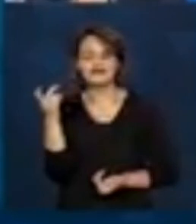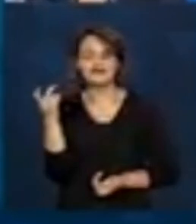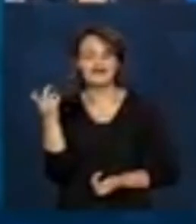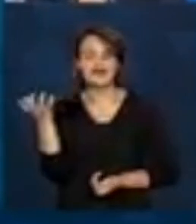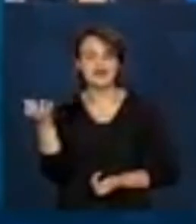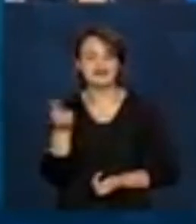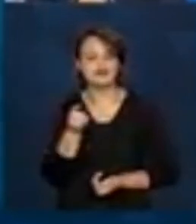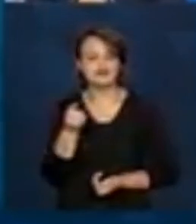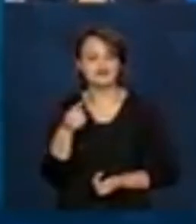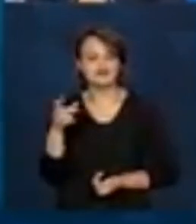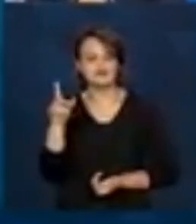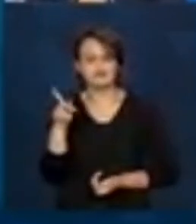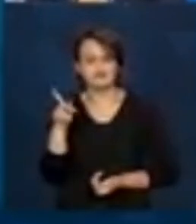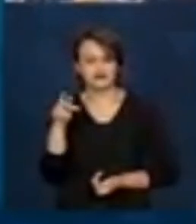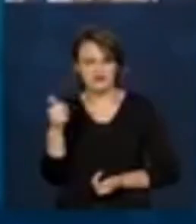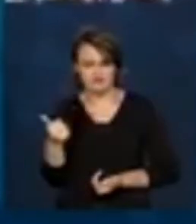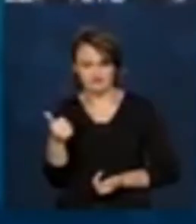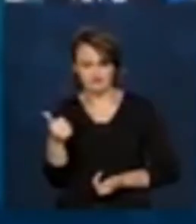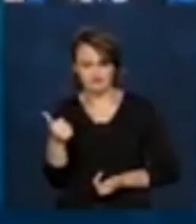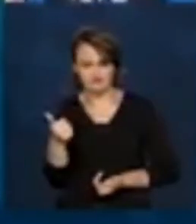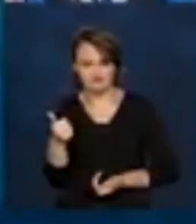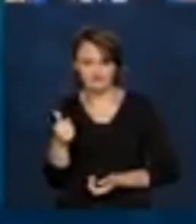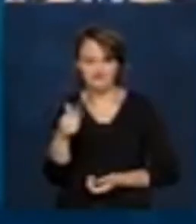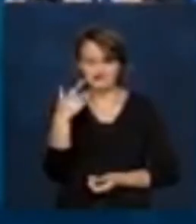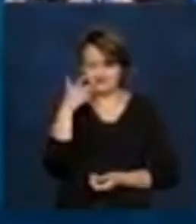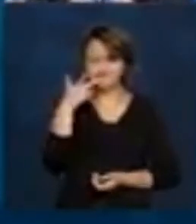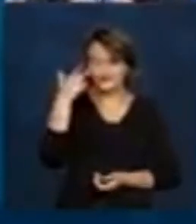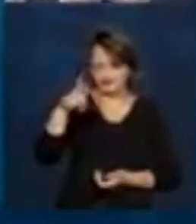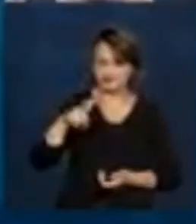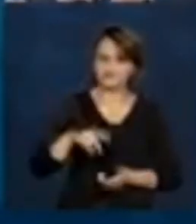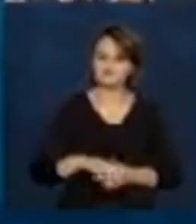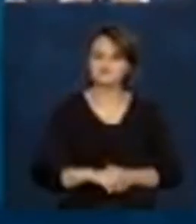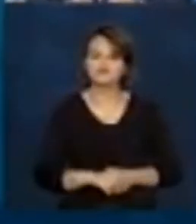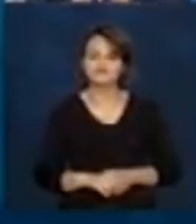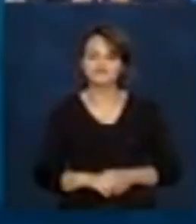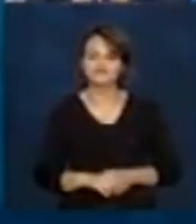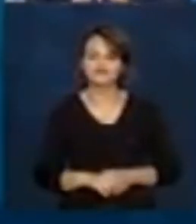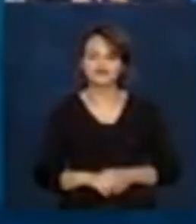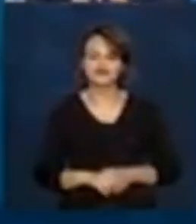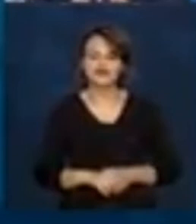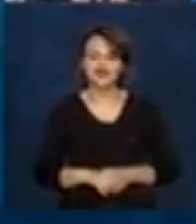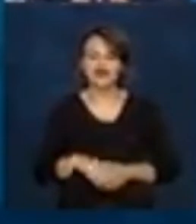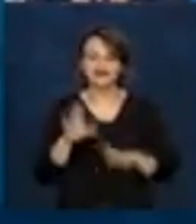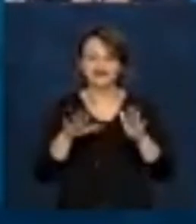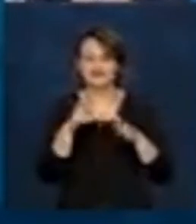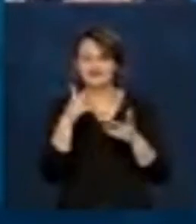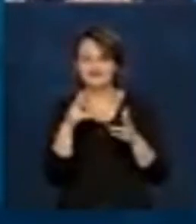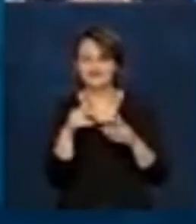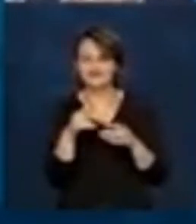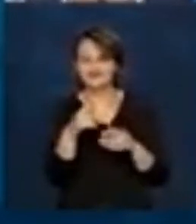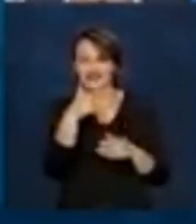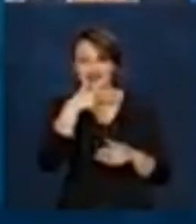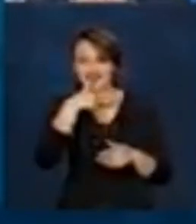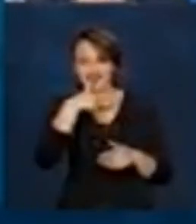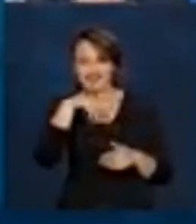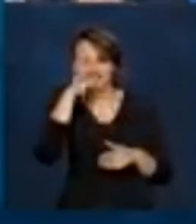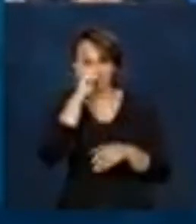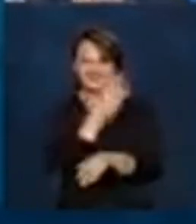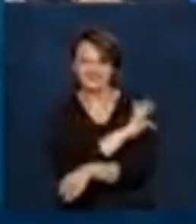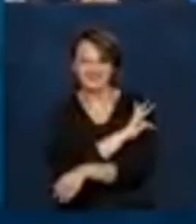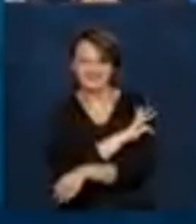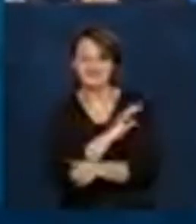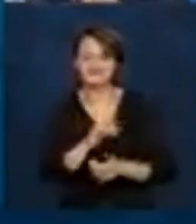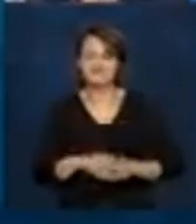P1 do auxílio emergencial, aqui, de novo, começa a ficar muito técnico. Então, nesse